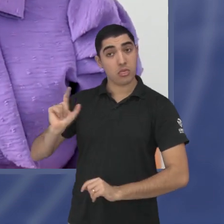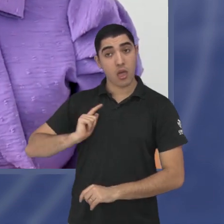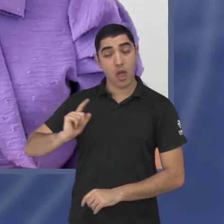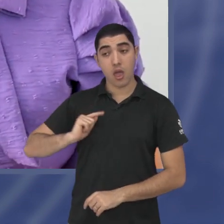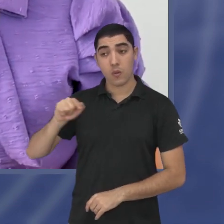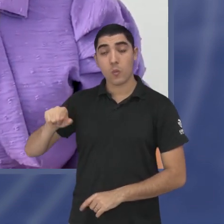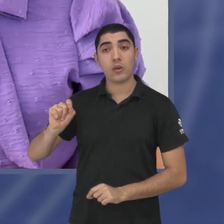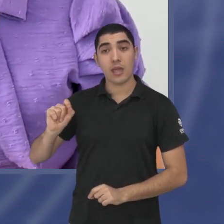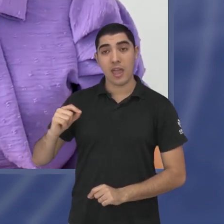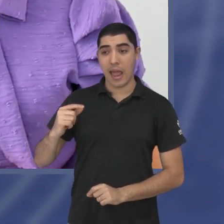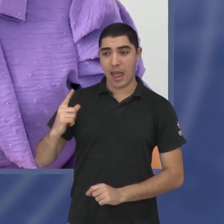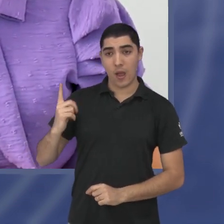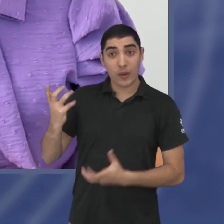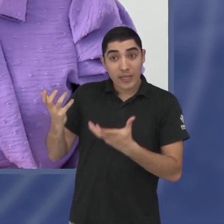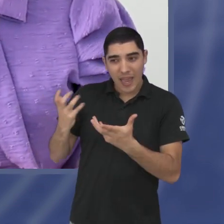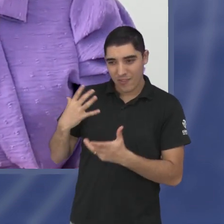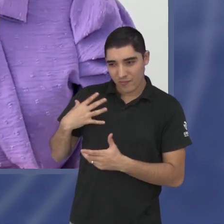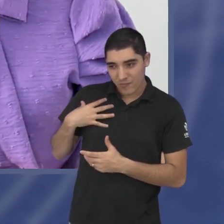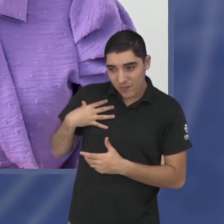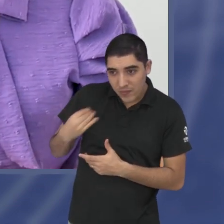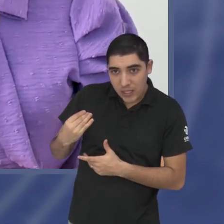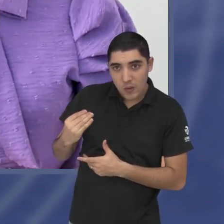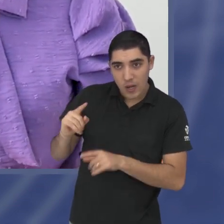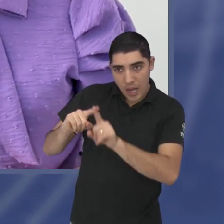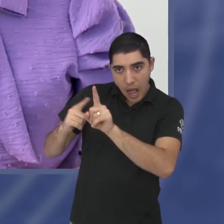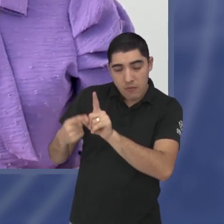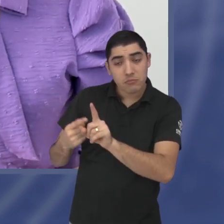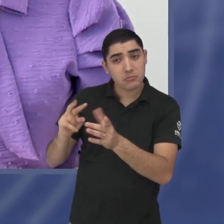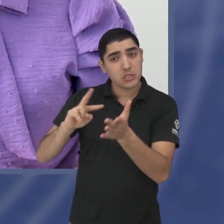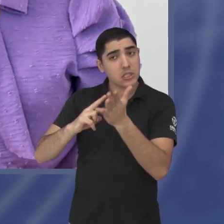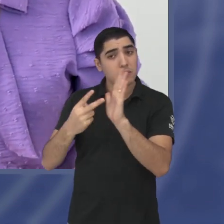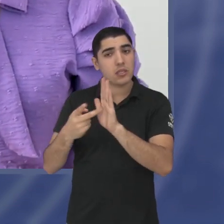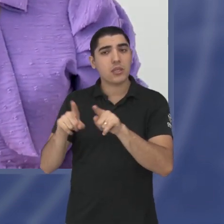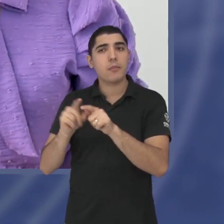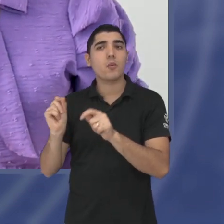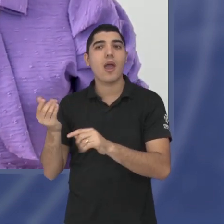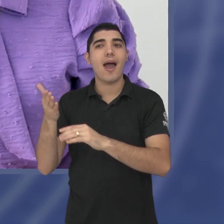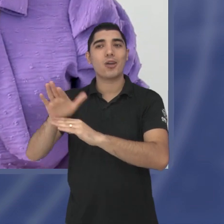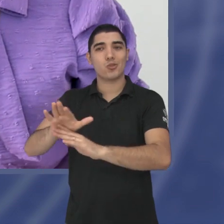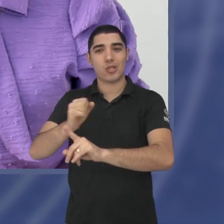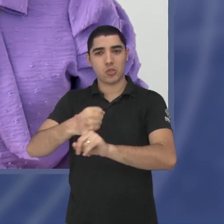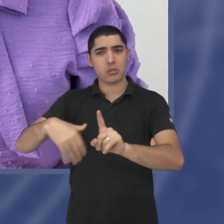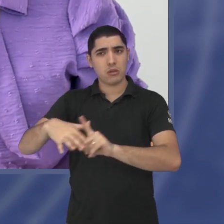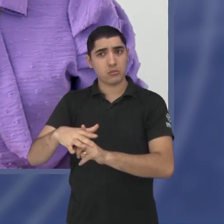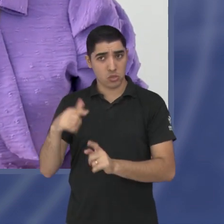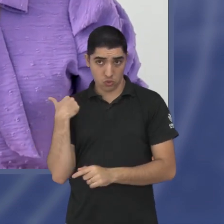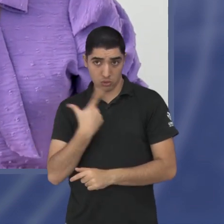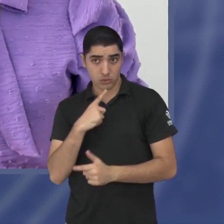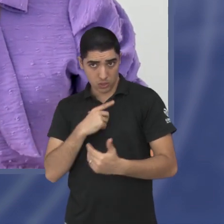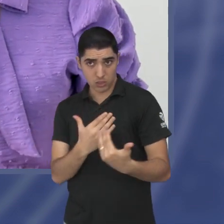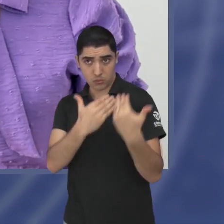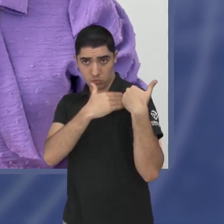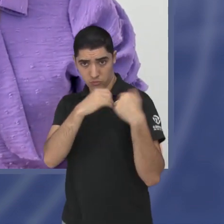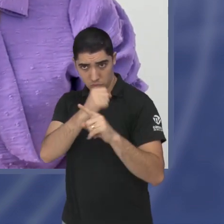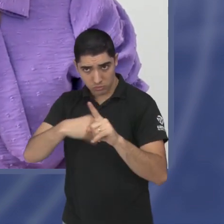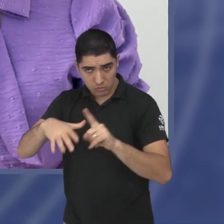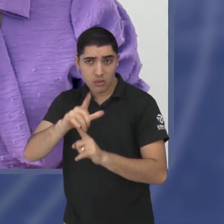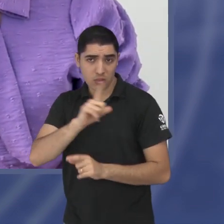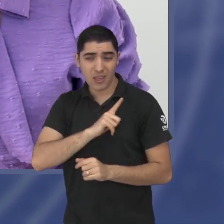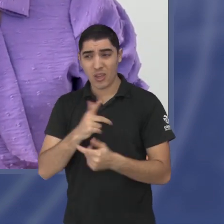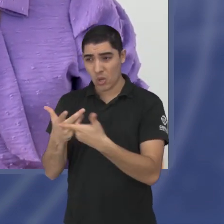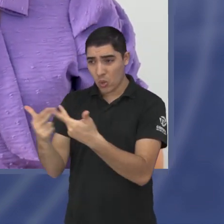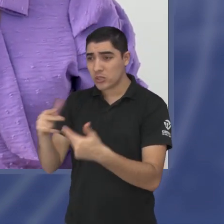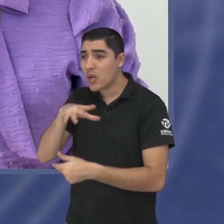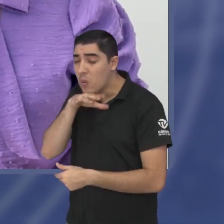acreditam que ter filhos é uma contribuição sim nós temos a violência na sociedade temos nós temos coisas ruins